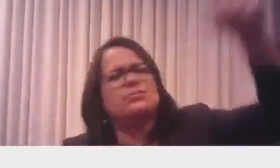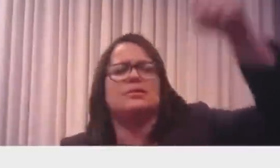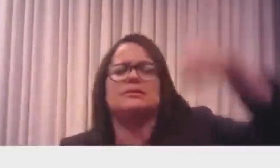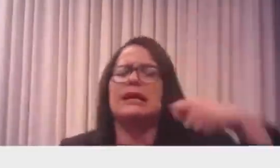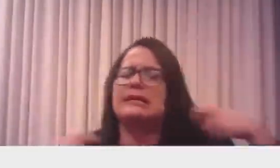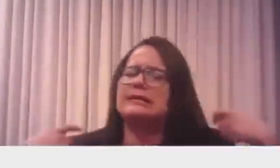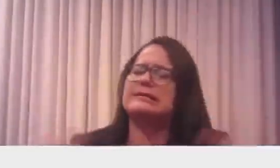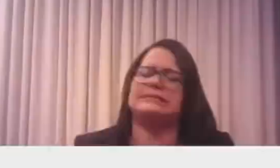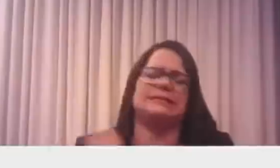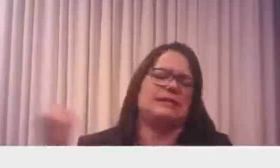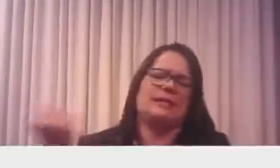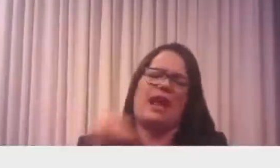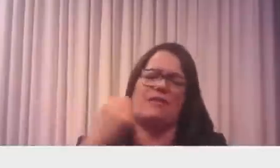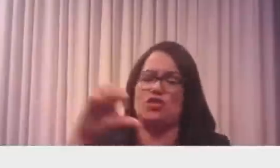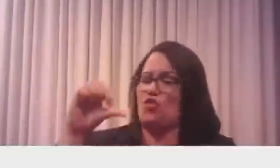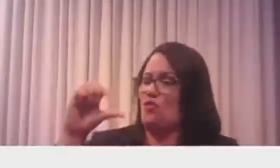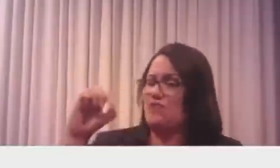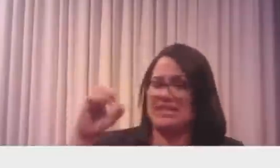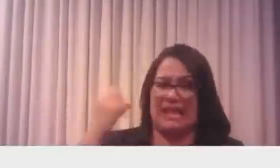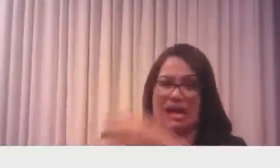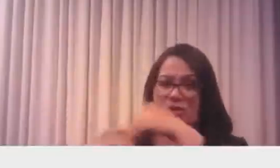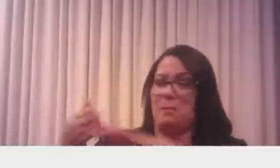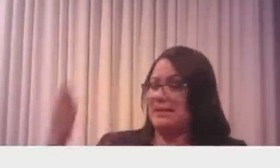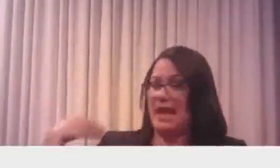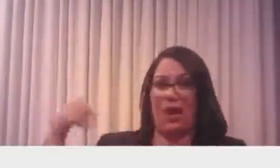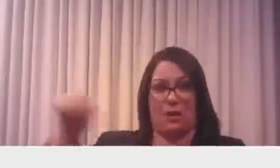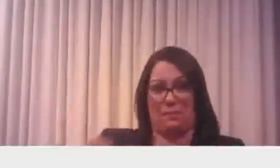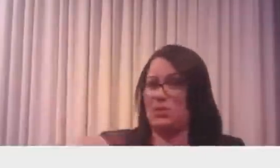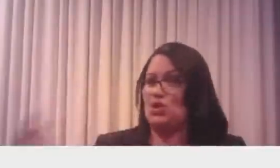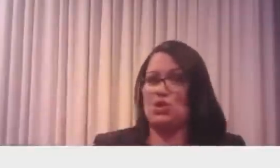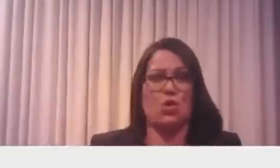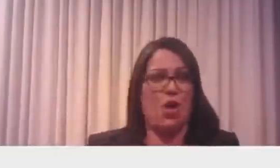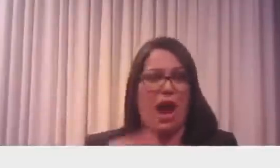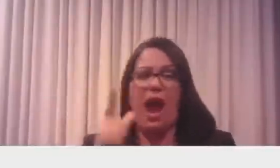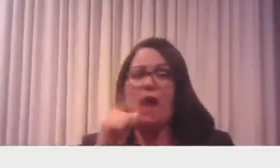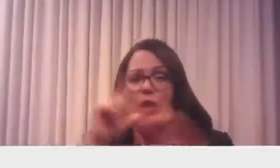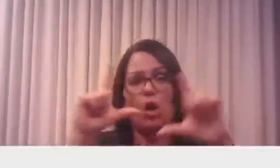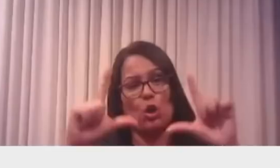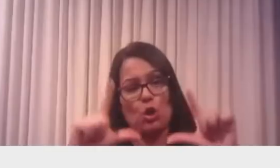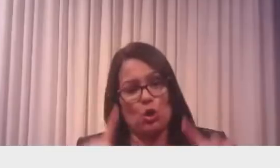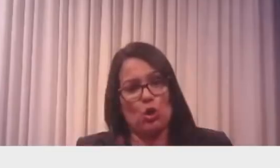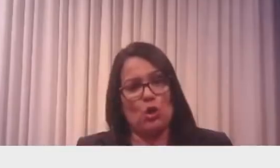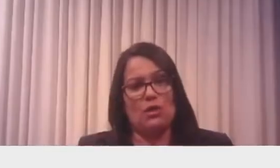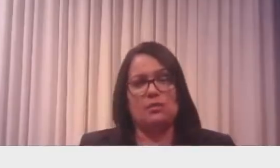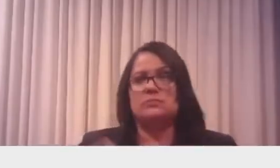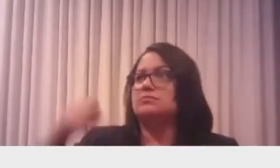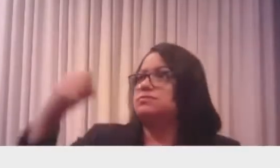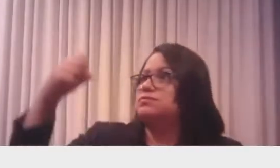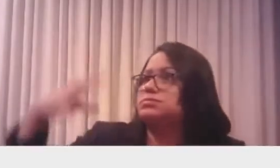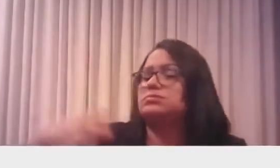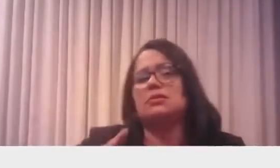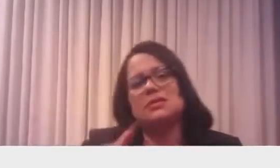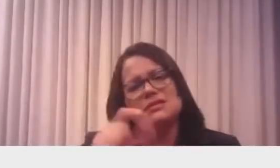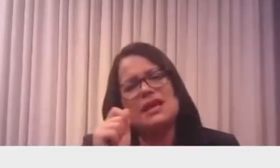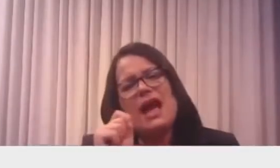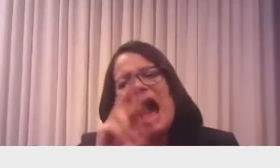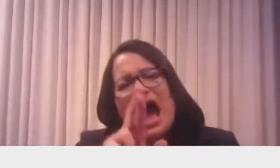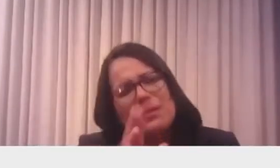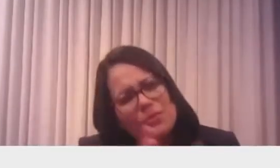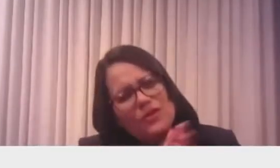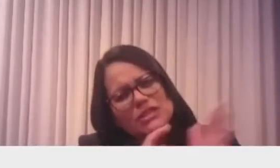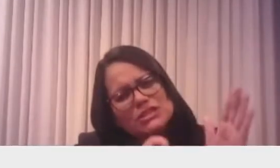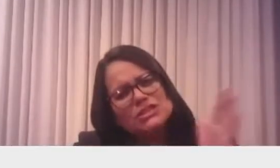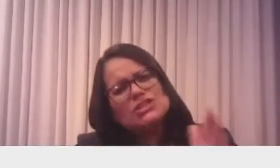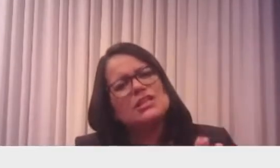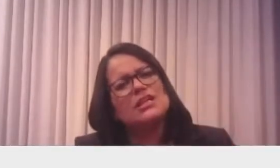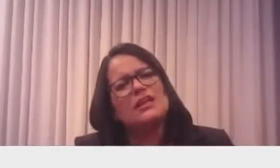90 anos. Se você puder apagar uma luz na tua casa, apaghe. Se você puder desligar o ar-condicionado, se não puder estar